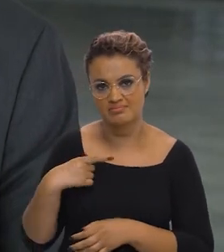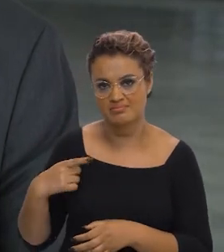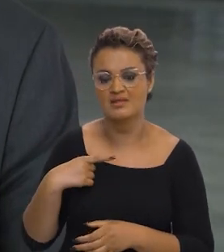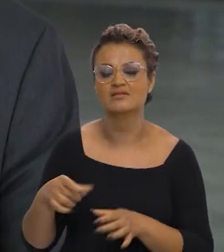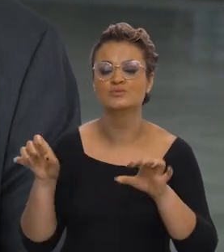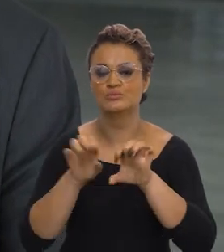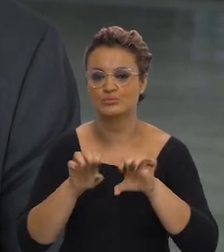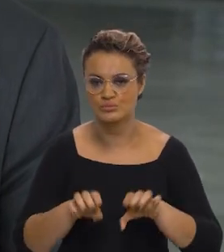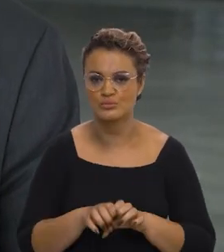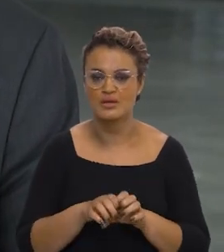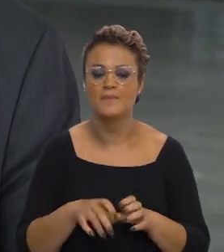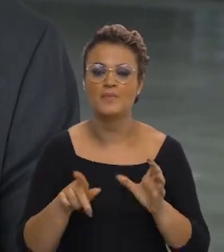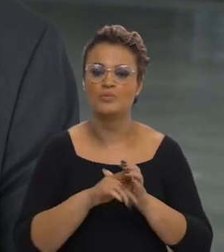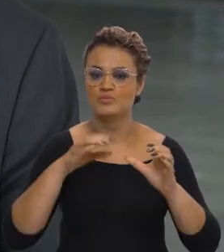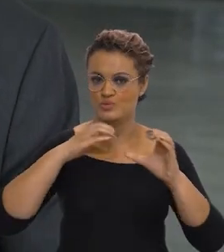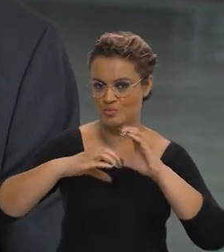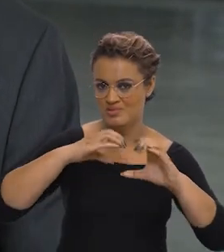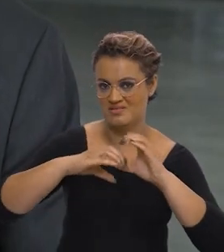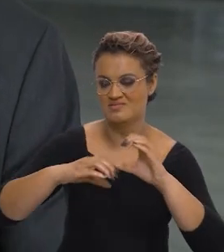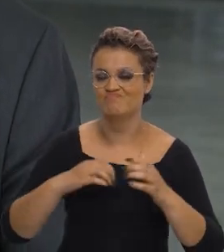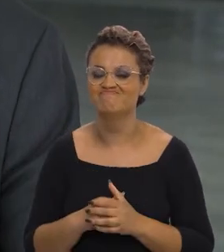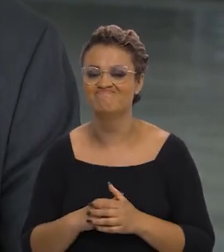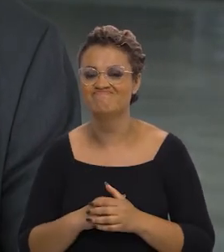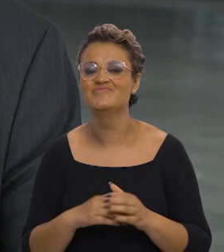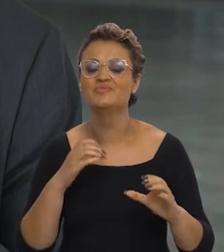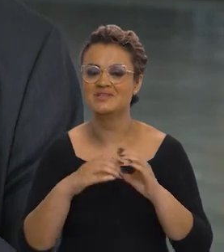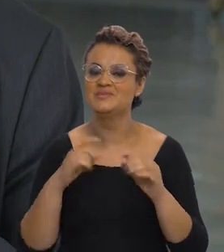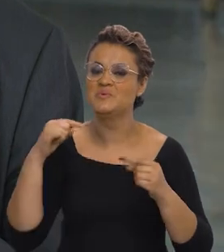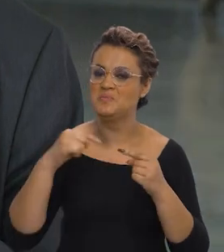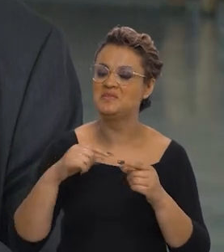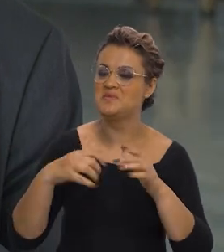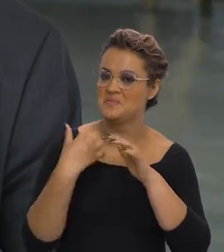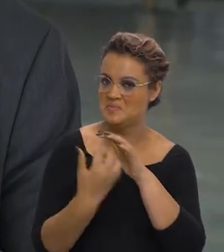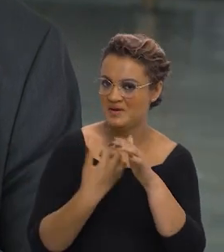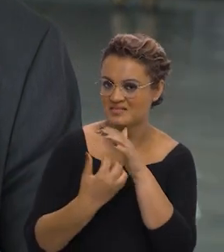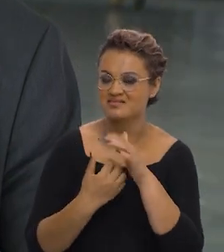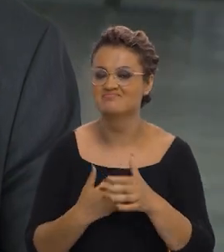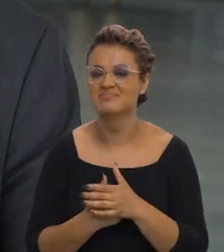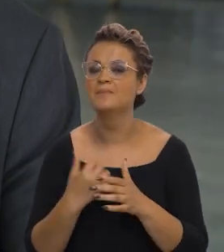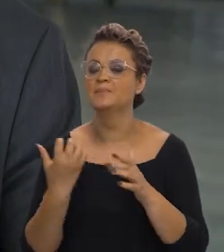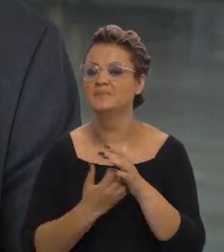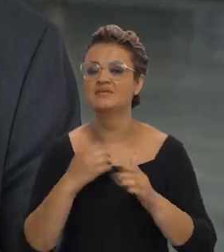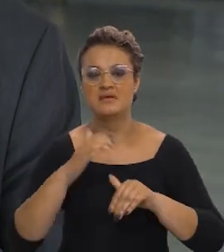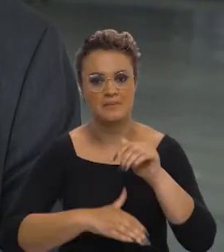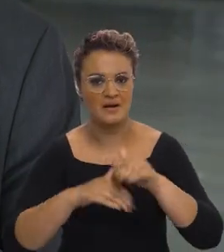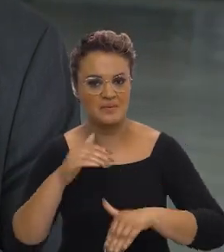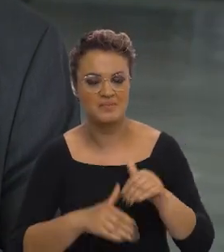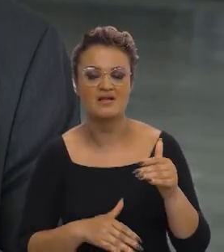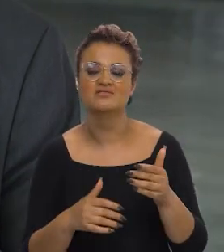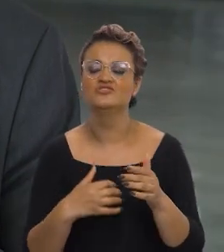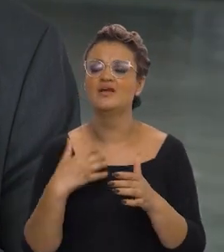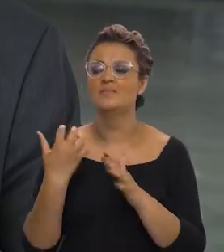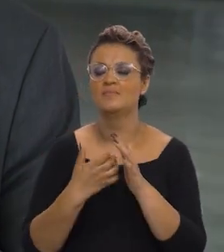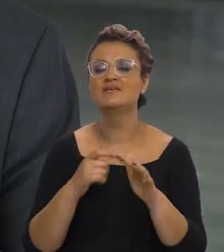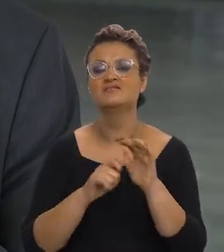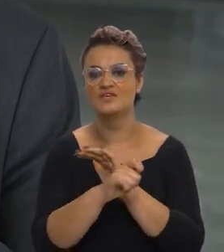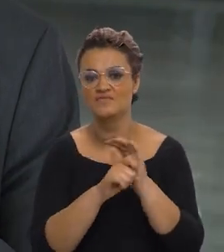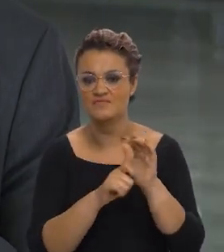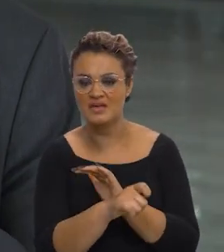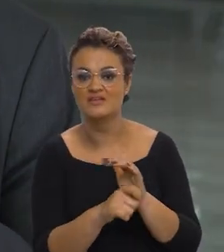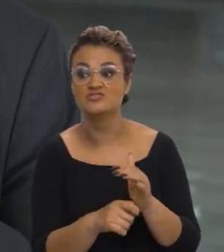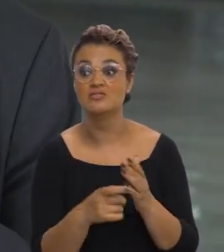a infraestrutura de comunicação, para as empresas se implantarem, para as empresas